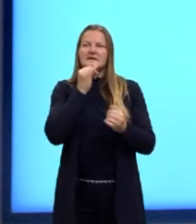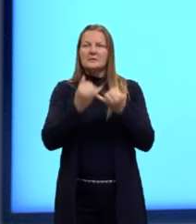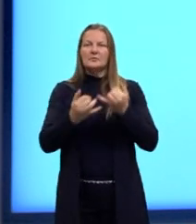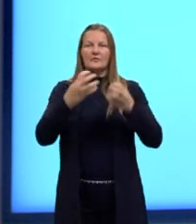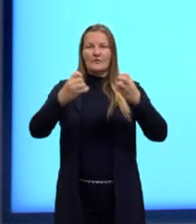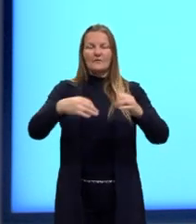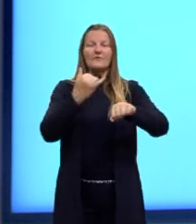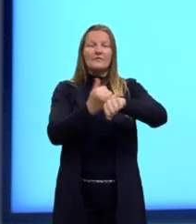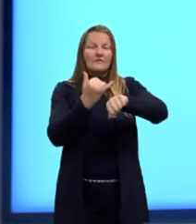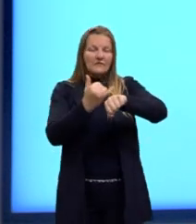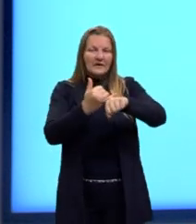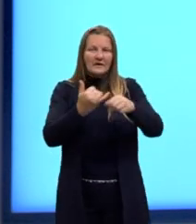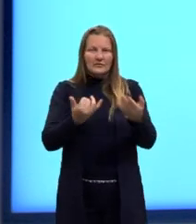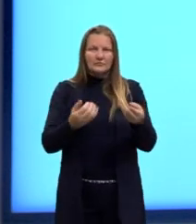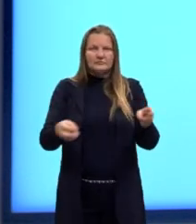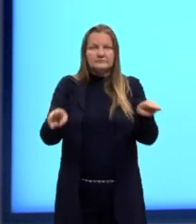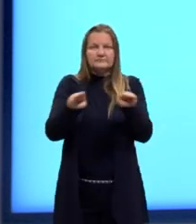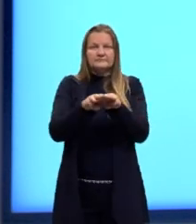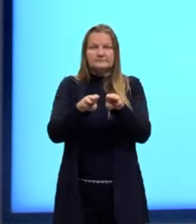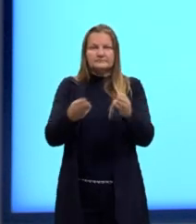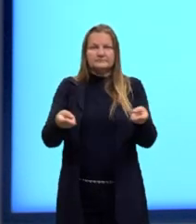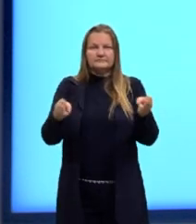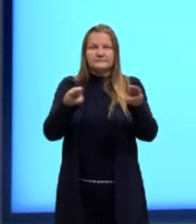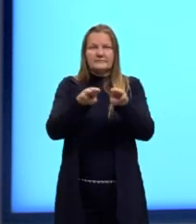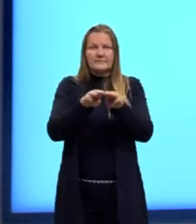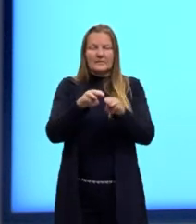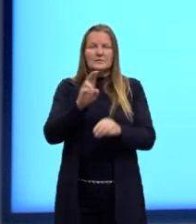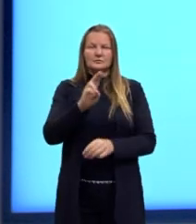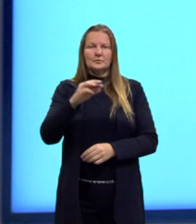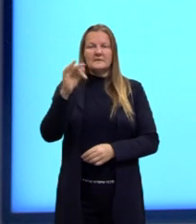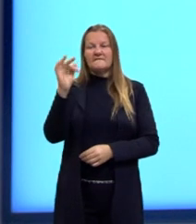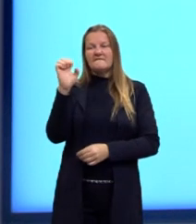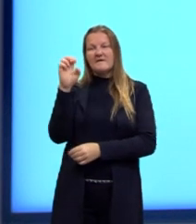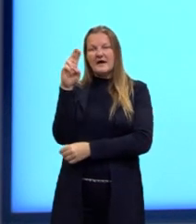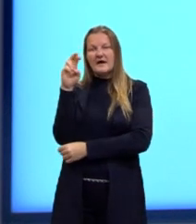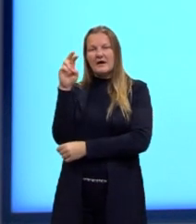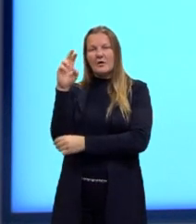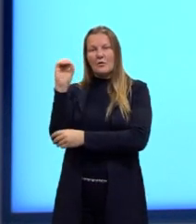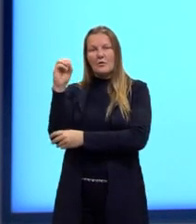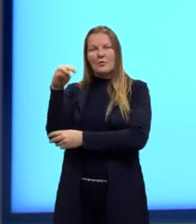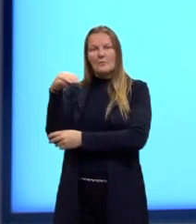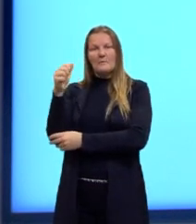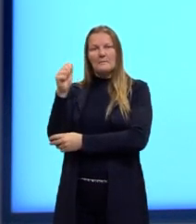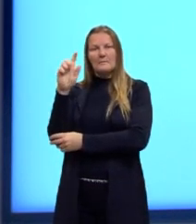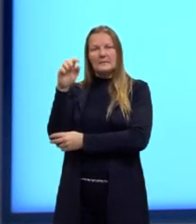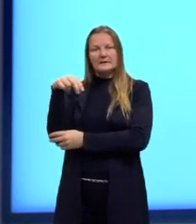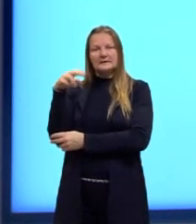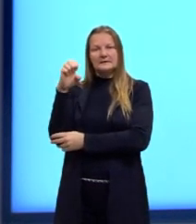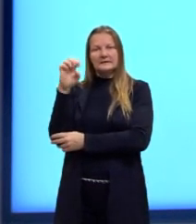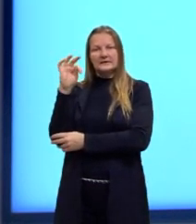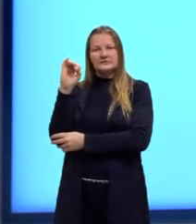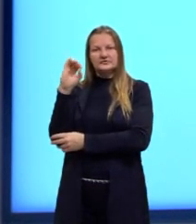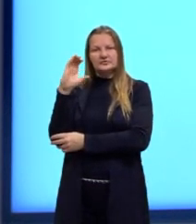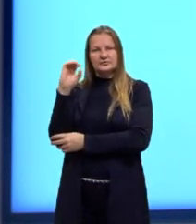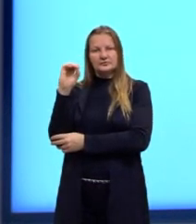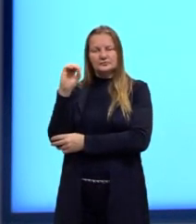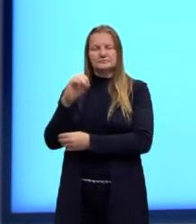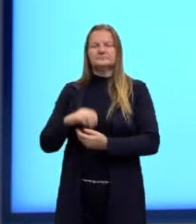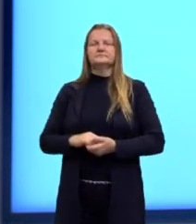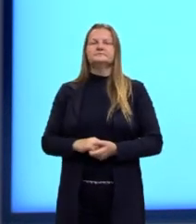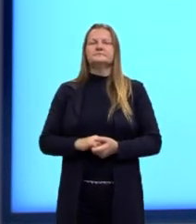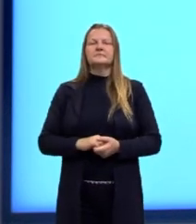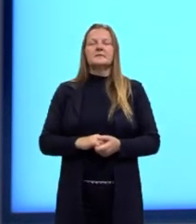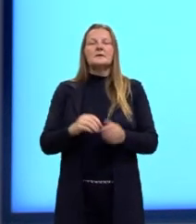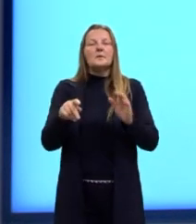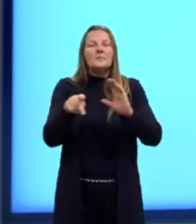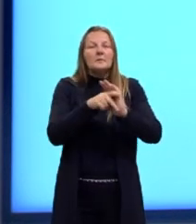substâncias ferromagnéticas que a gente fala, tá? Mesmo que não seja ferro, a gente fala ferromagnéticas. Elas têm, então, a